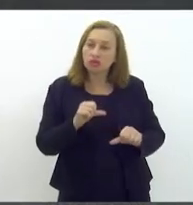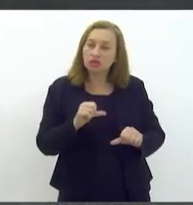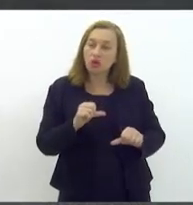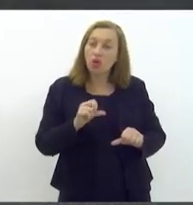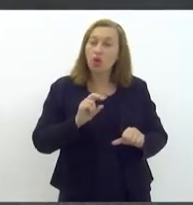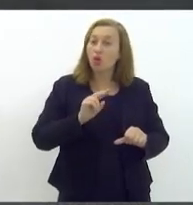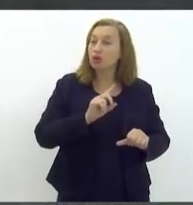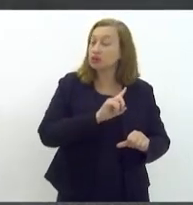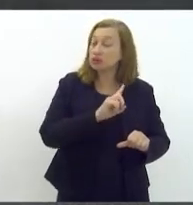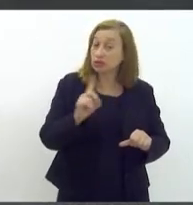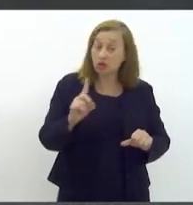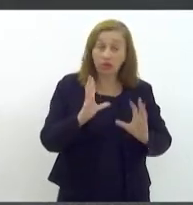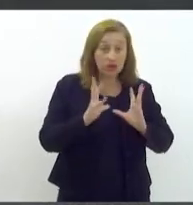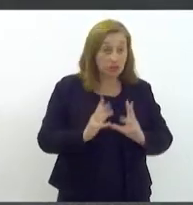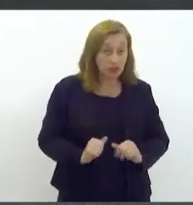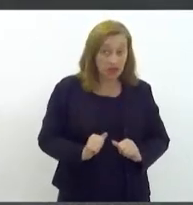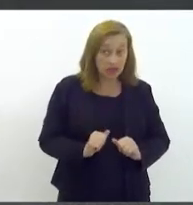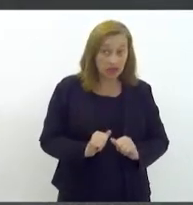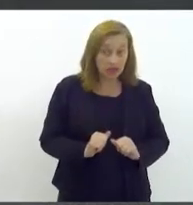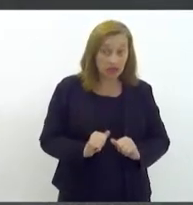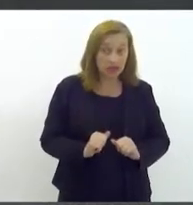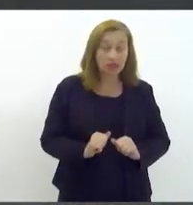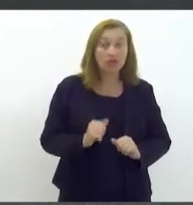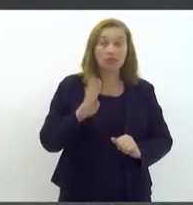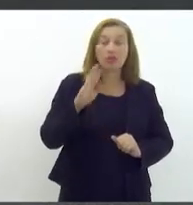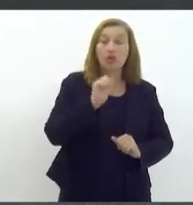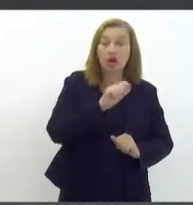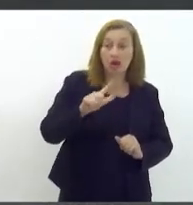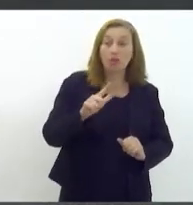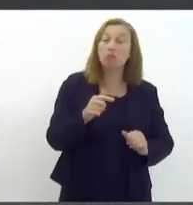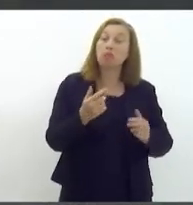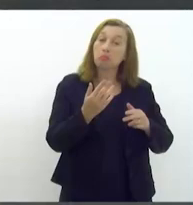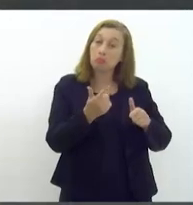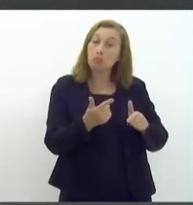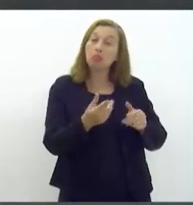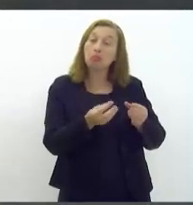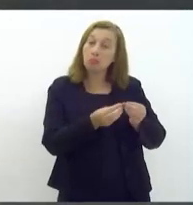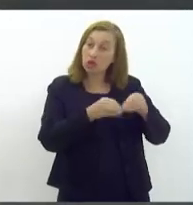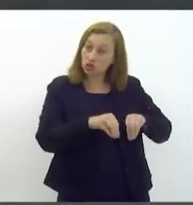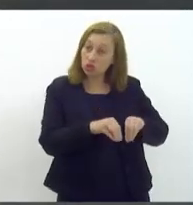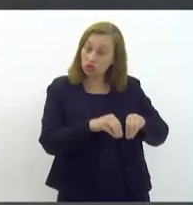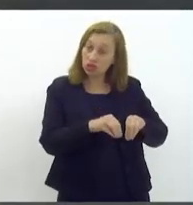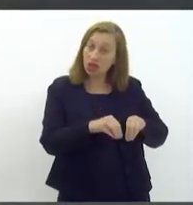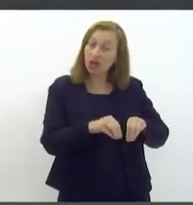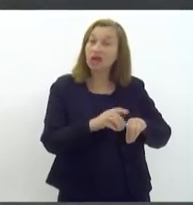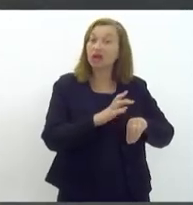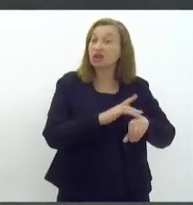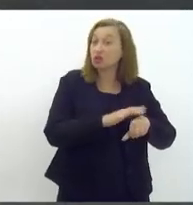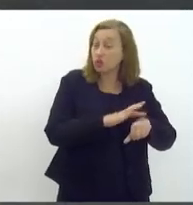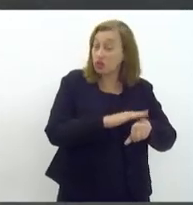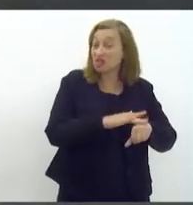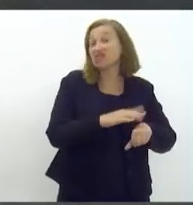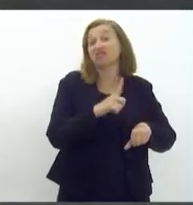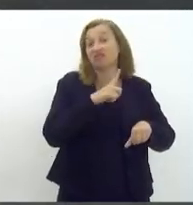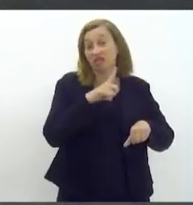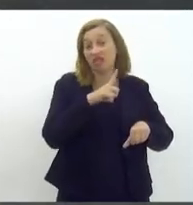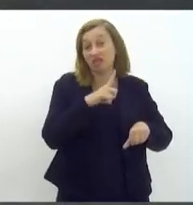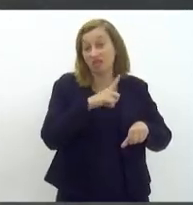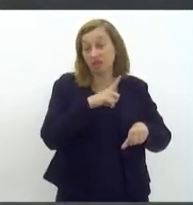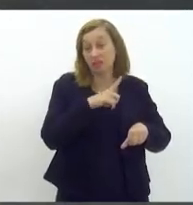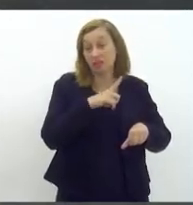condição de higiene bucal, pode, sem dúvida nenhuma, levar a enfermidades e agravar